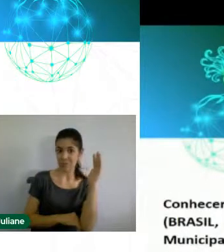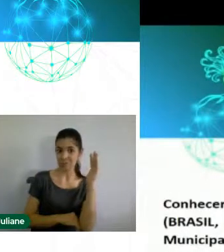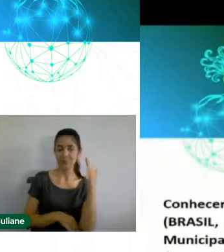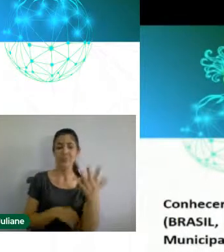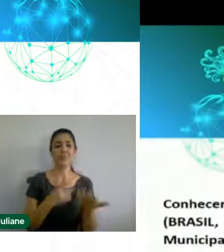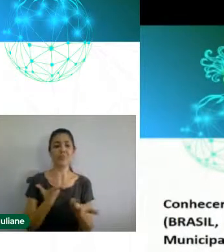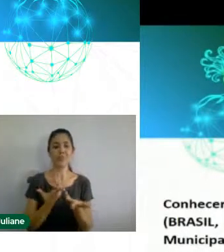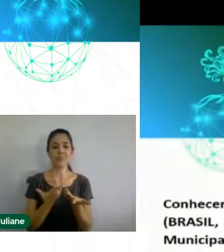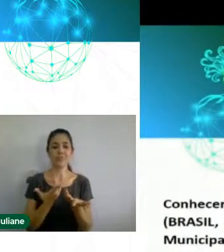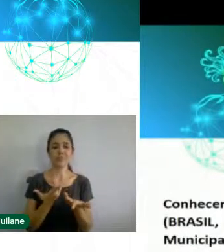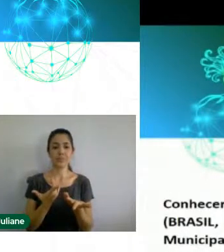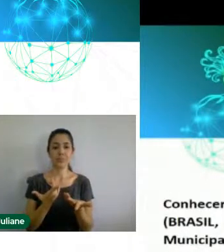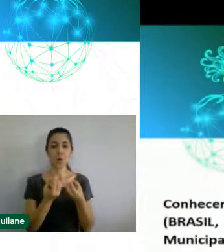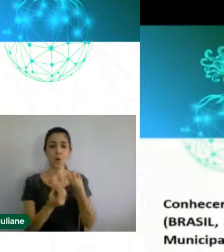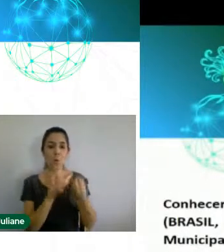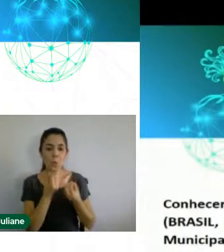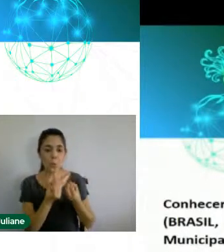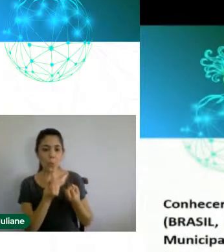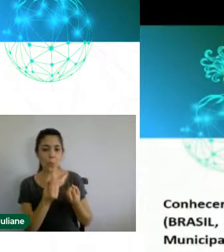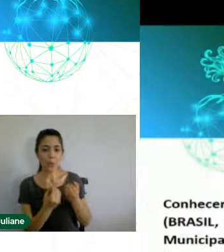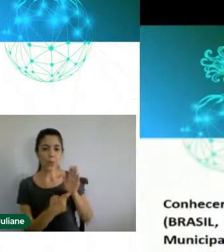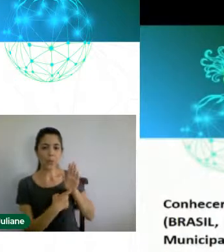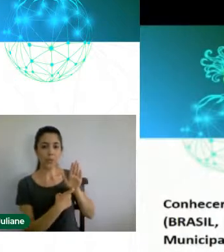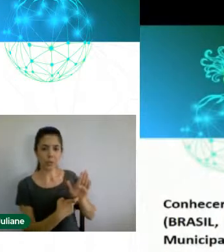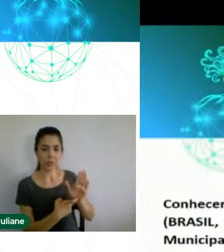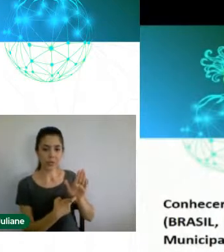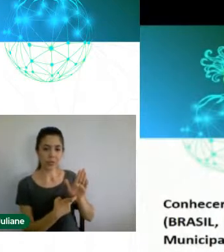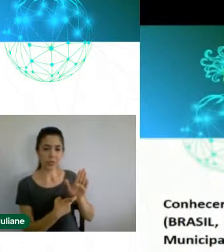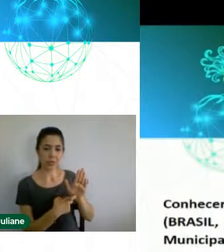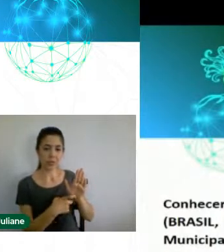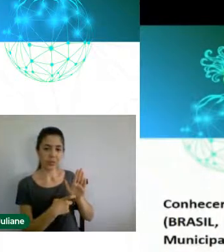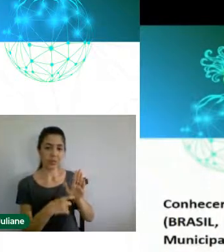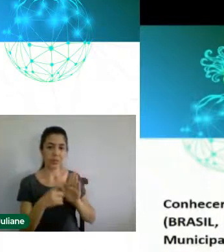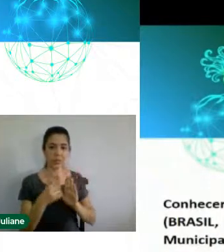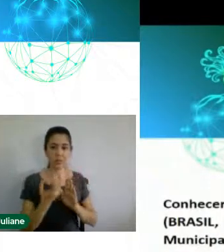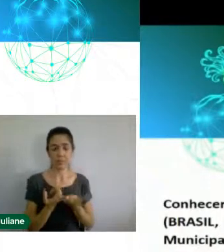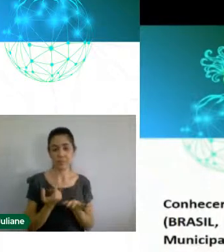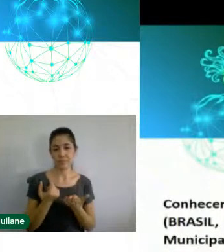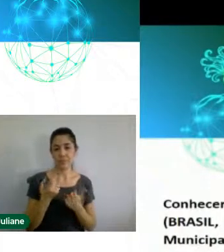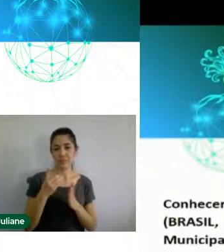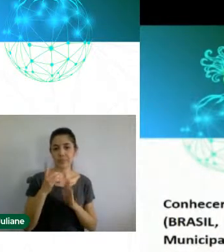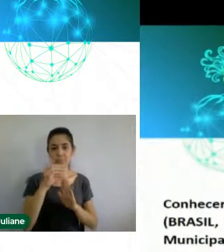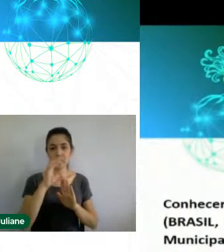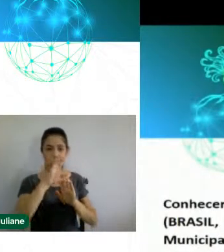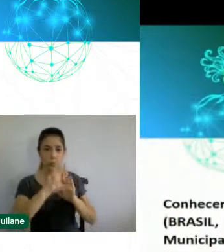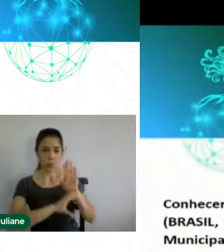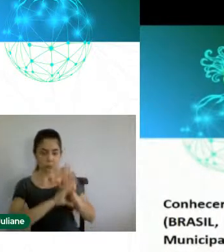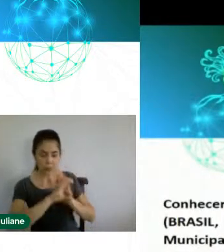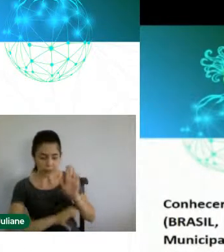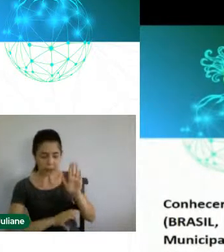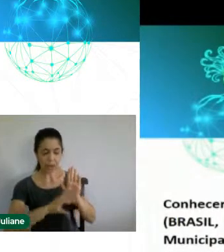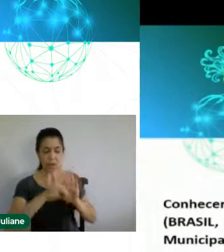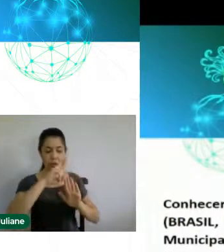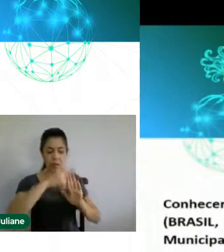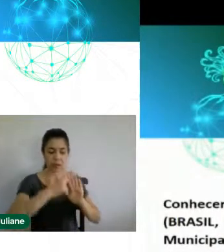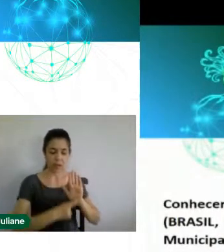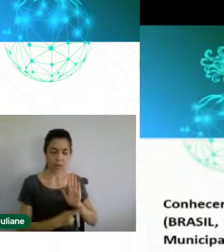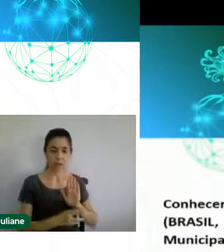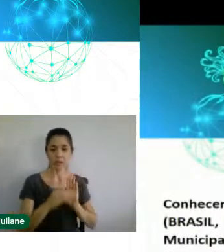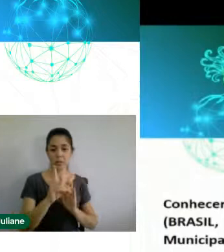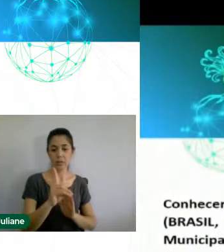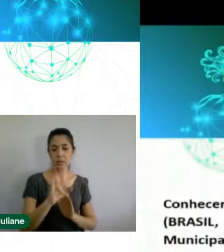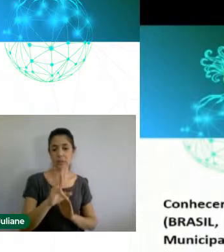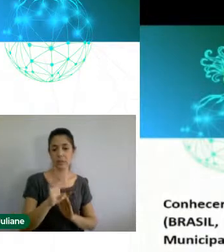sistemas de educação da Rede Araucárias Educação Ambiental nos campos de Cima da Serra e